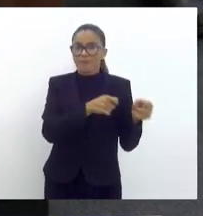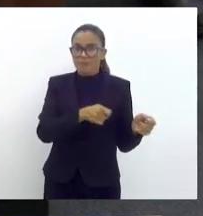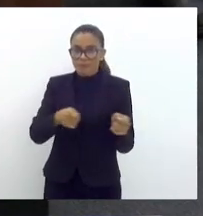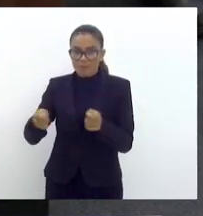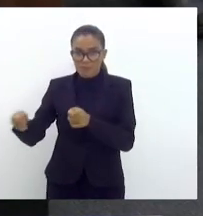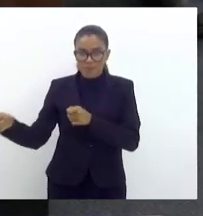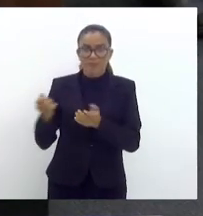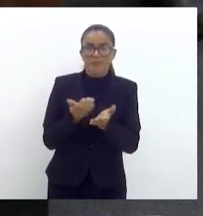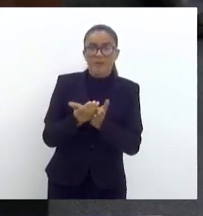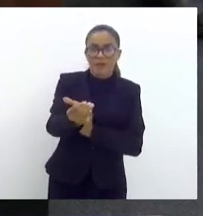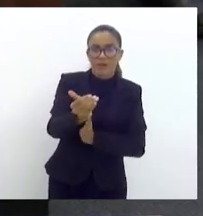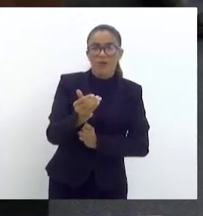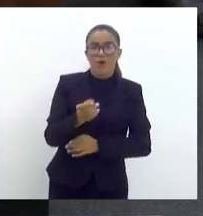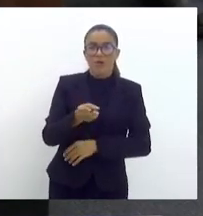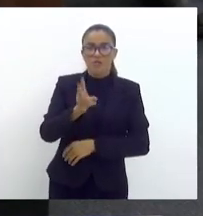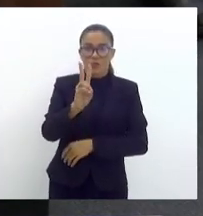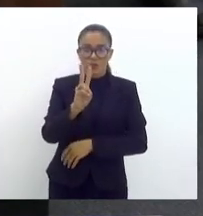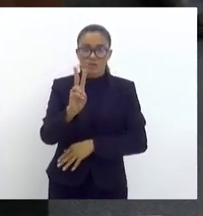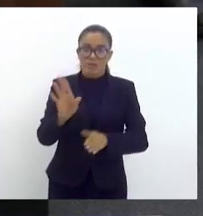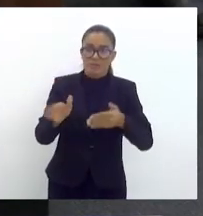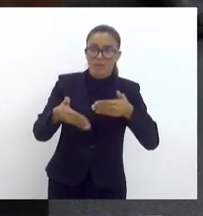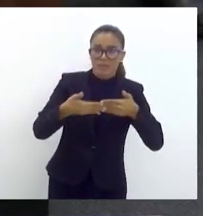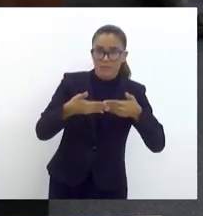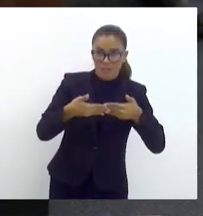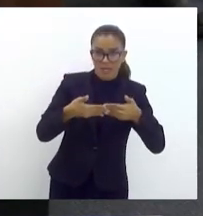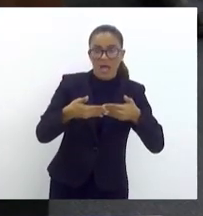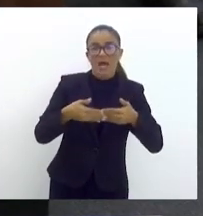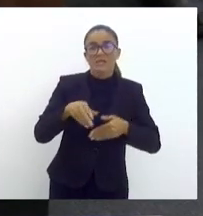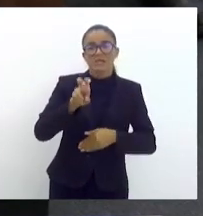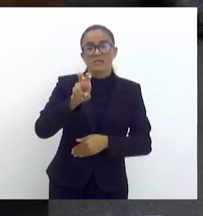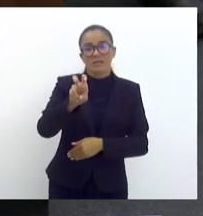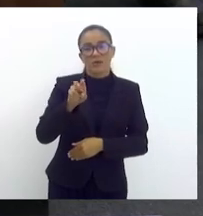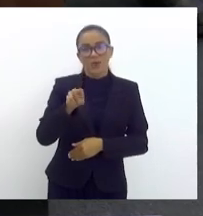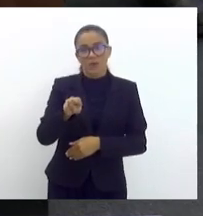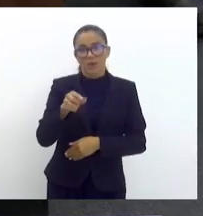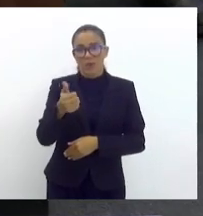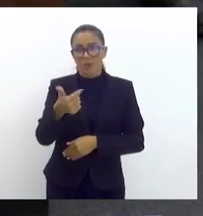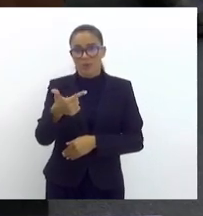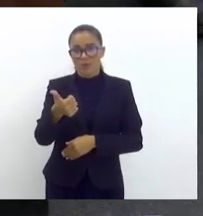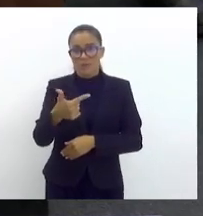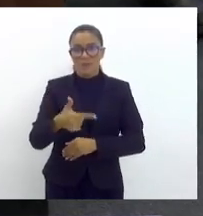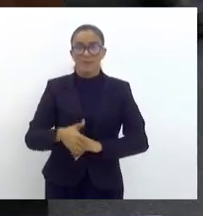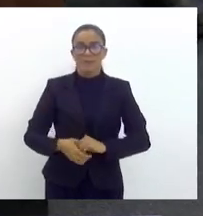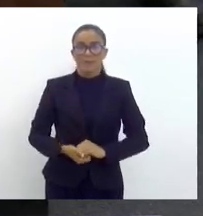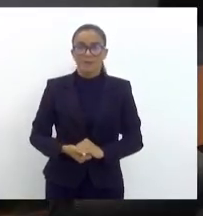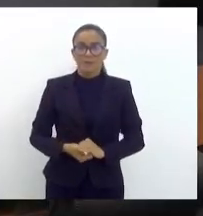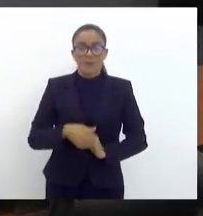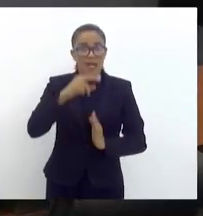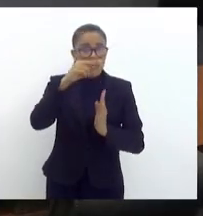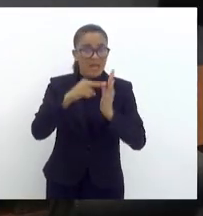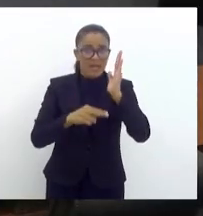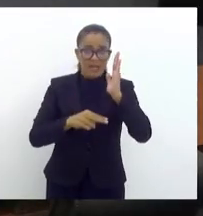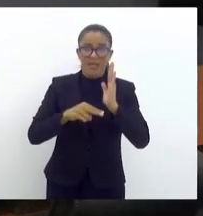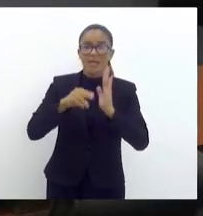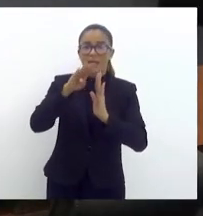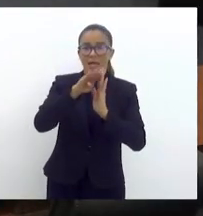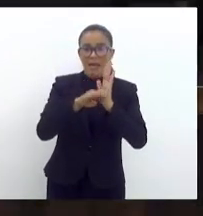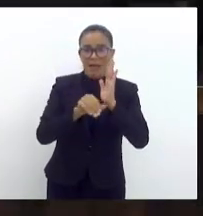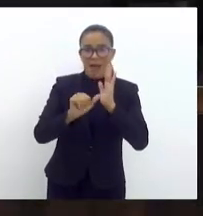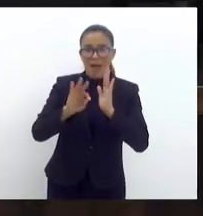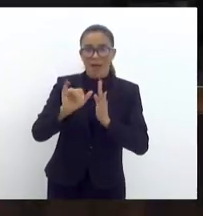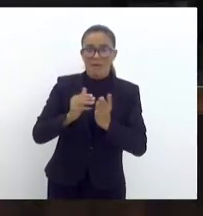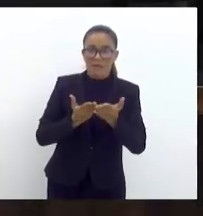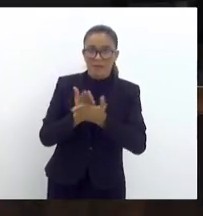iniciado às 14 horas, encerrou-se às 17 horas e 12 minutos. Lida e aprovada a ata,